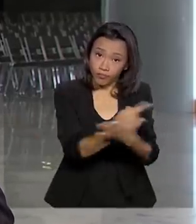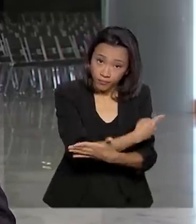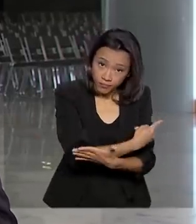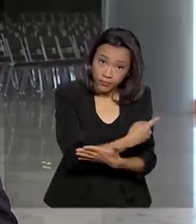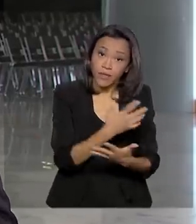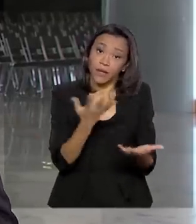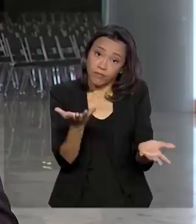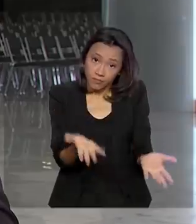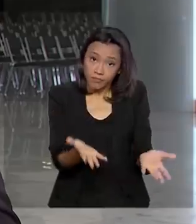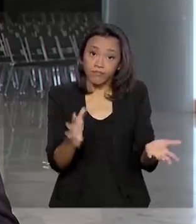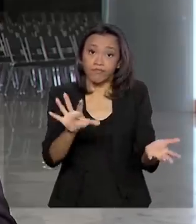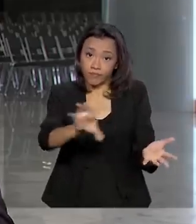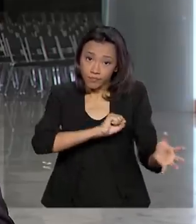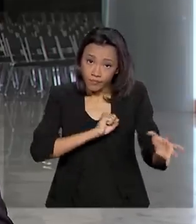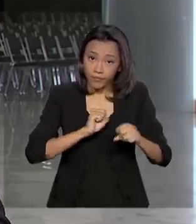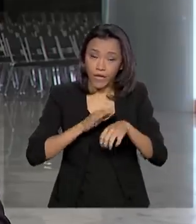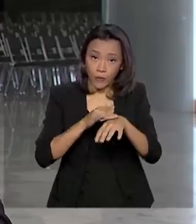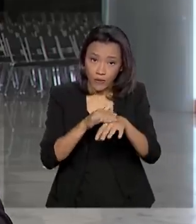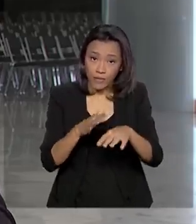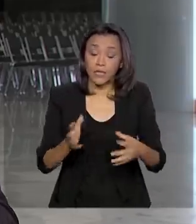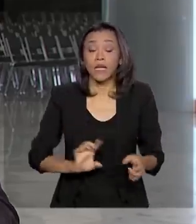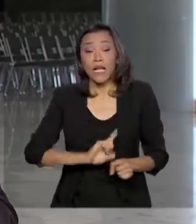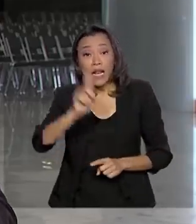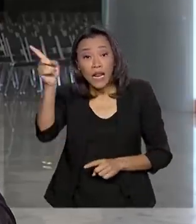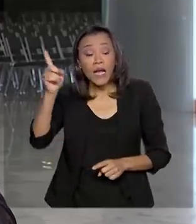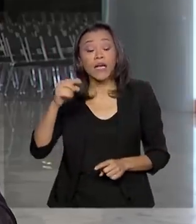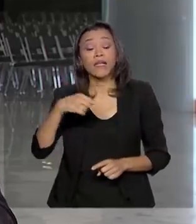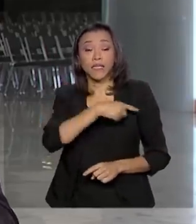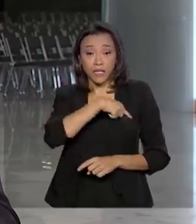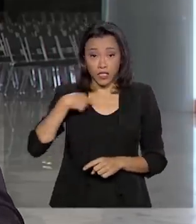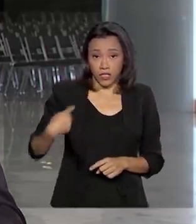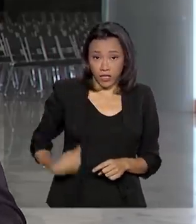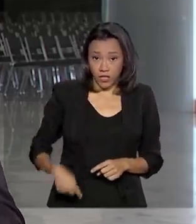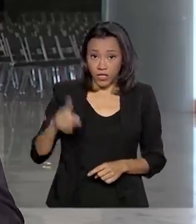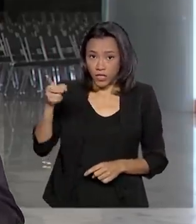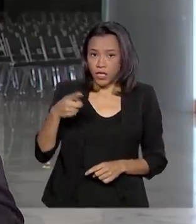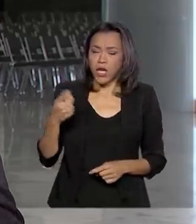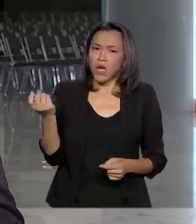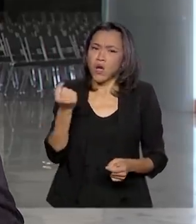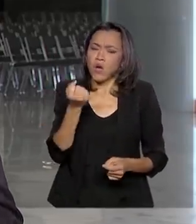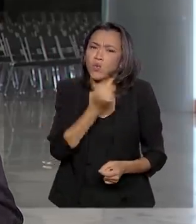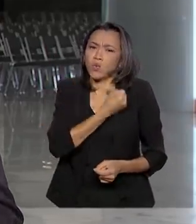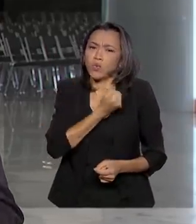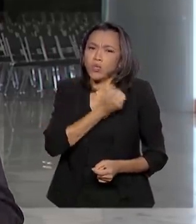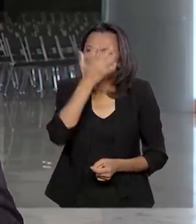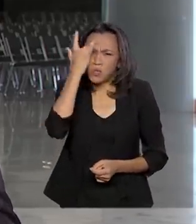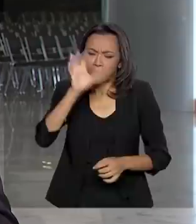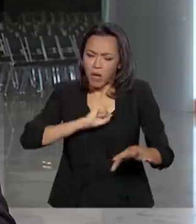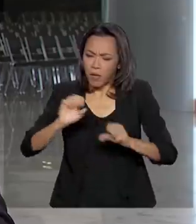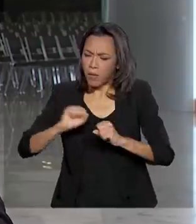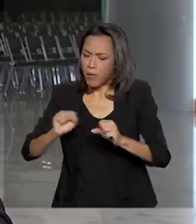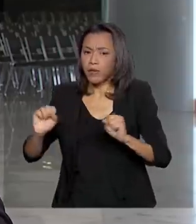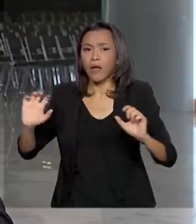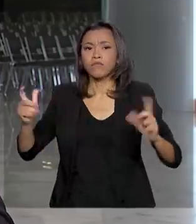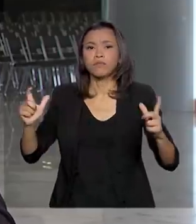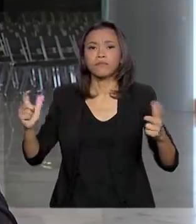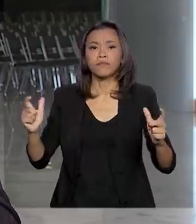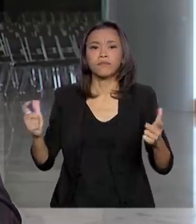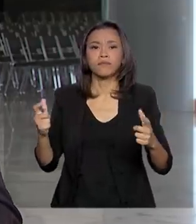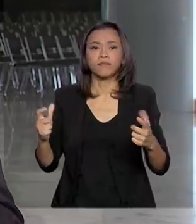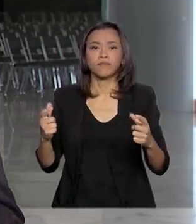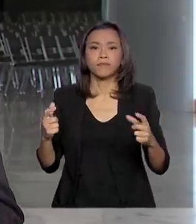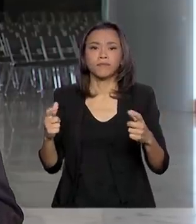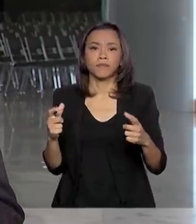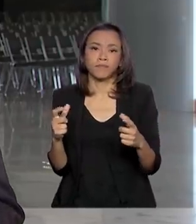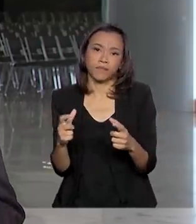é que, na China, o surto, o pico da doença, já está regredindo. A quantidade de novos casos registrados ontem foram